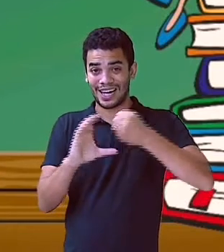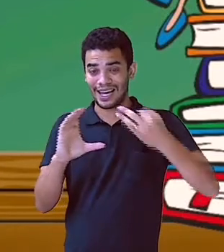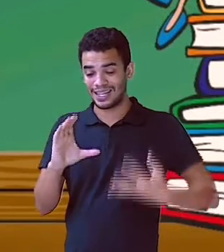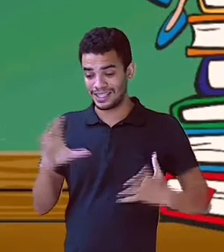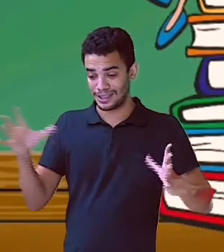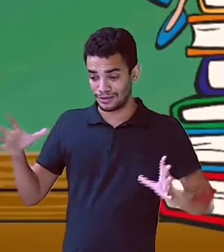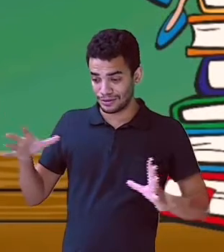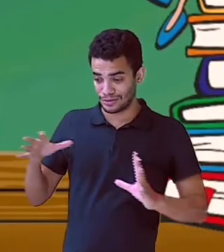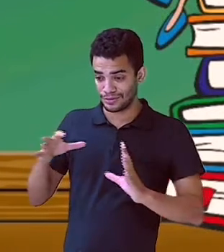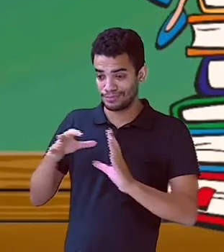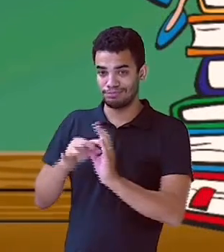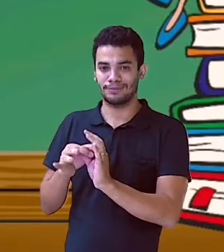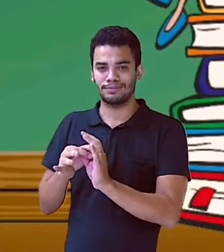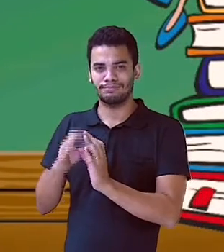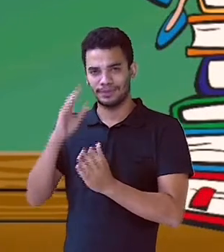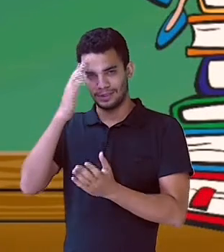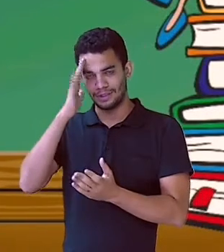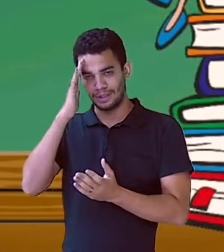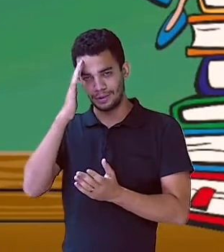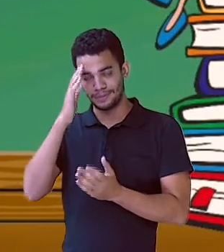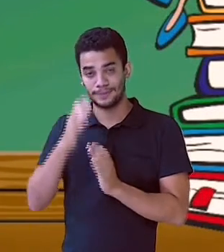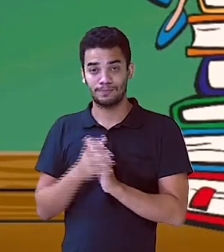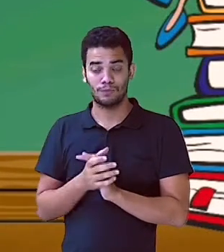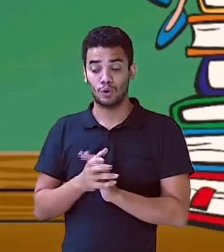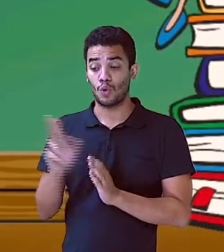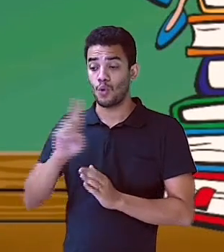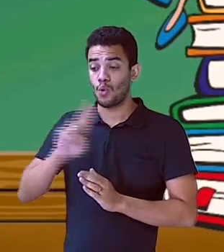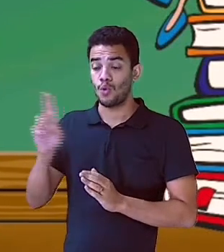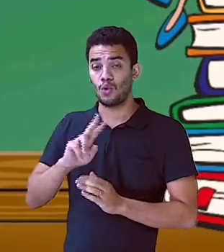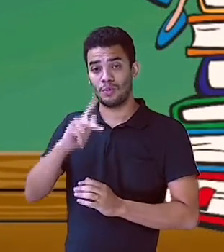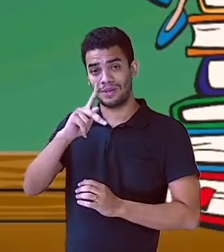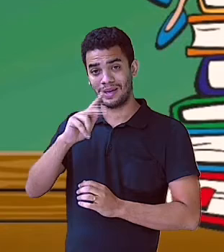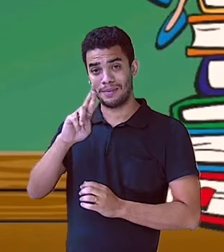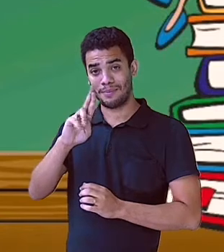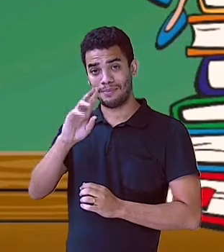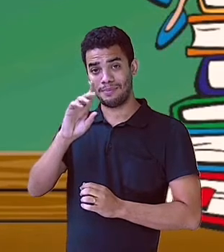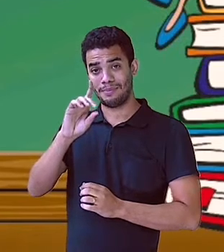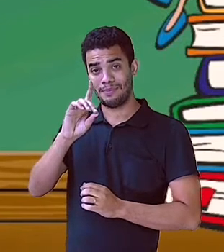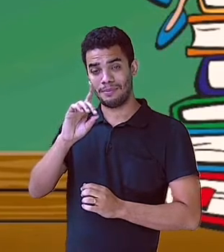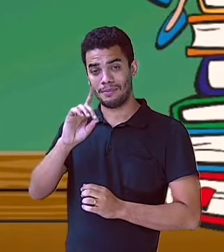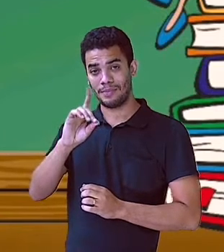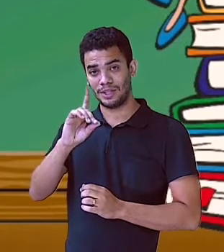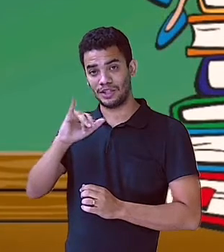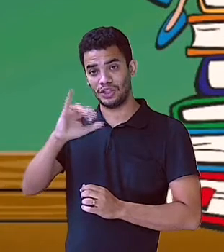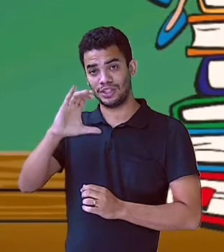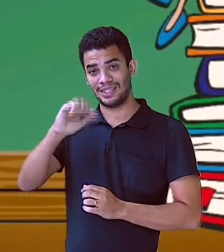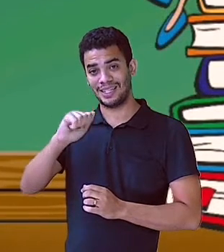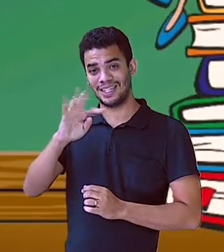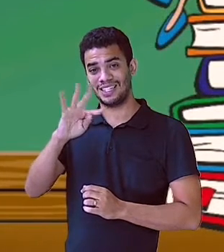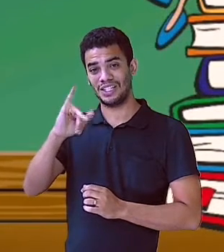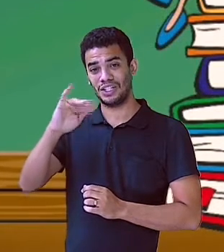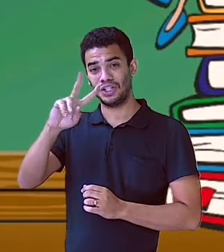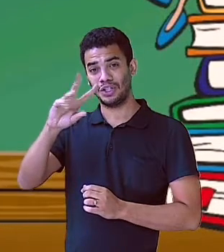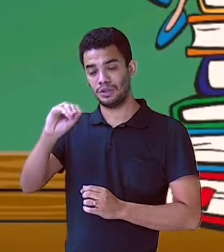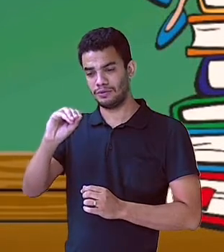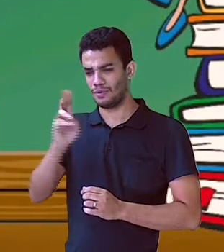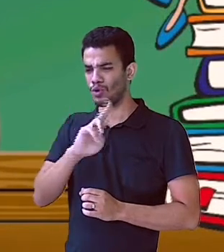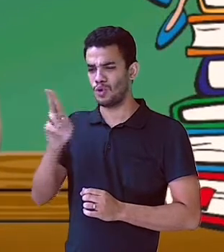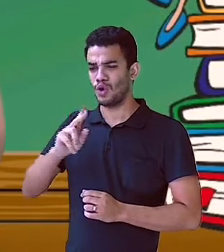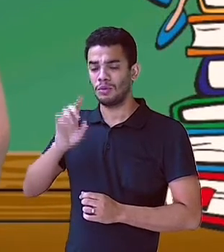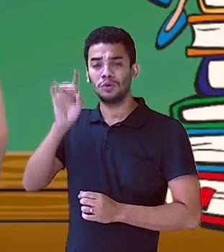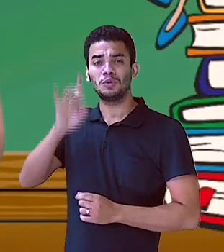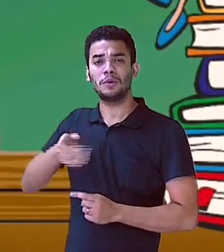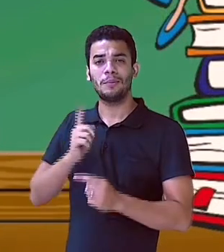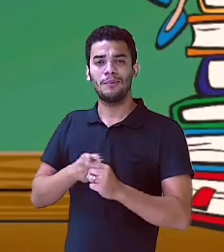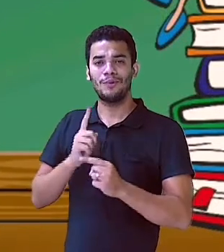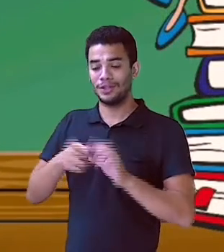chamado de predicativo apenas porque ele tem uma característica relacionada com o sujeito. Então, vamos perceber os